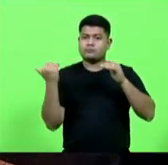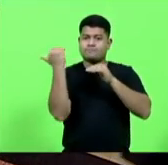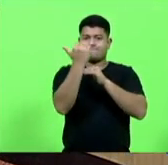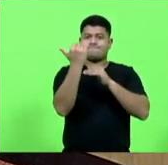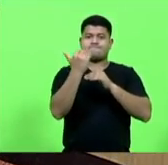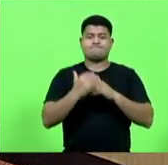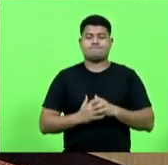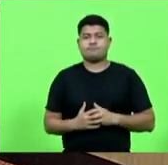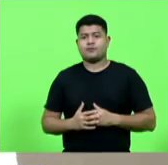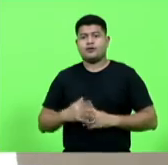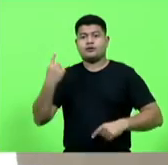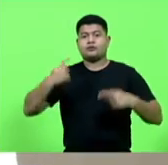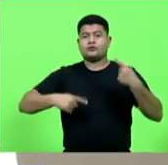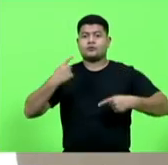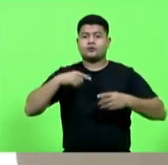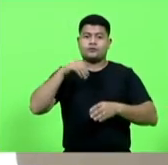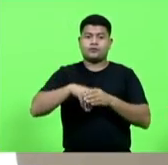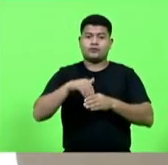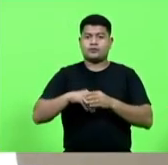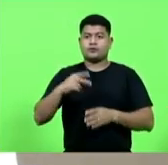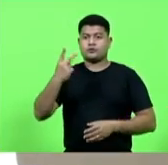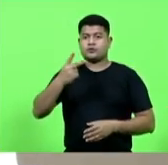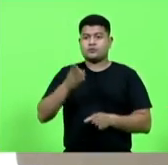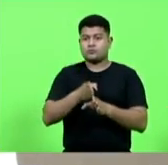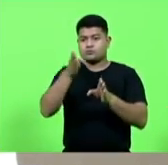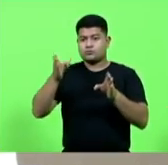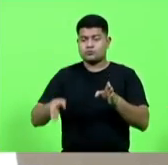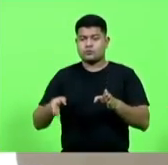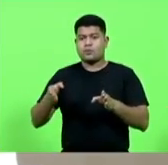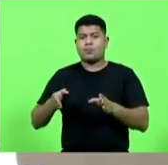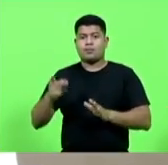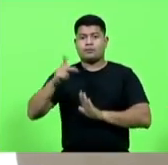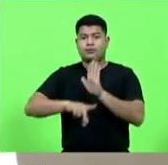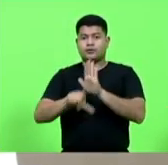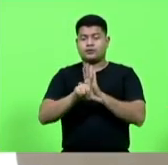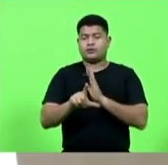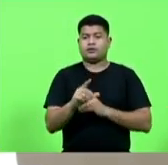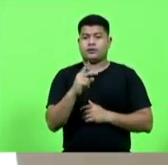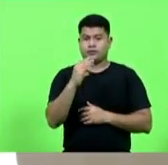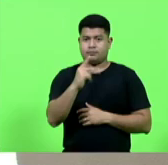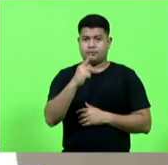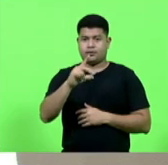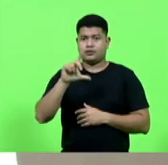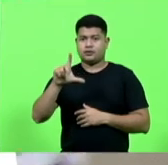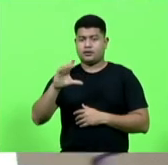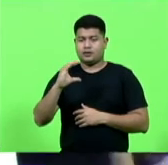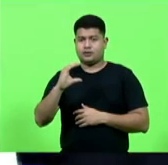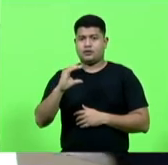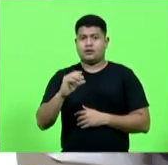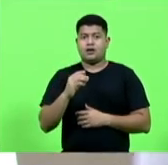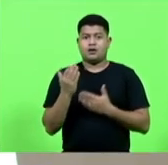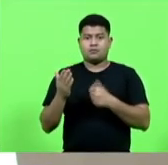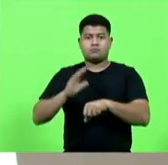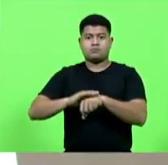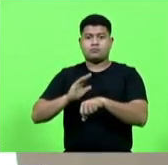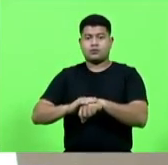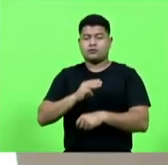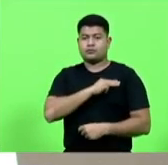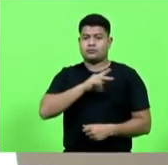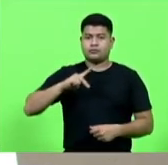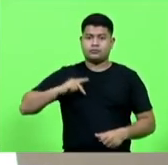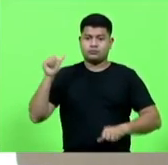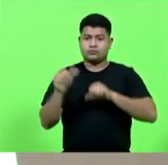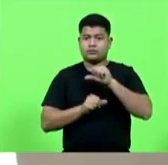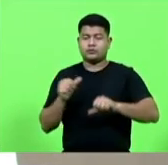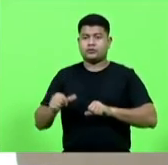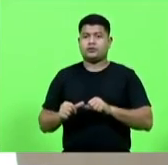Discussão e votação em segundo turno do projeto de lei complementar 7.3 de 2021, autor do Ministério Público, altera dispositivo